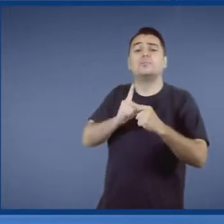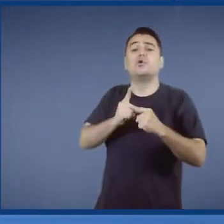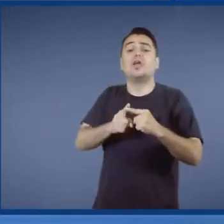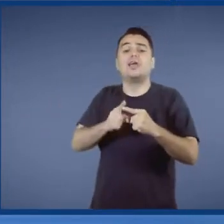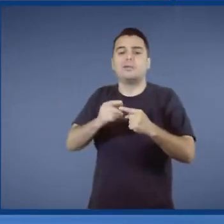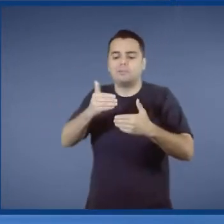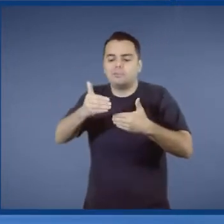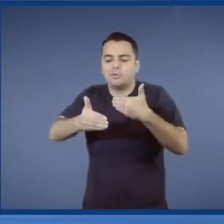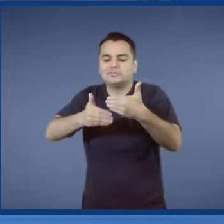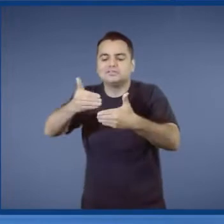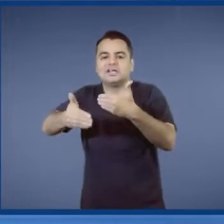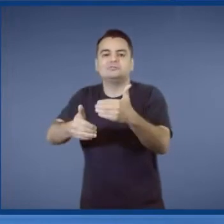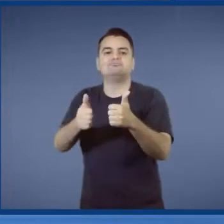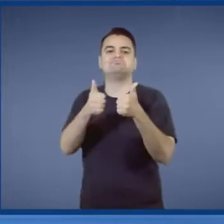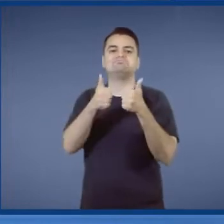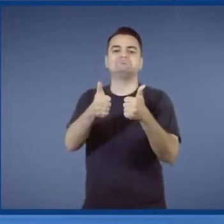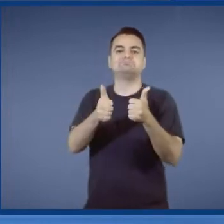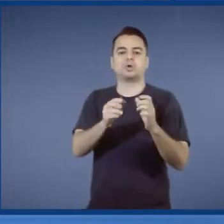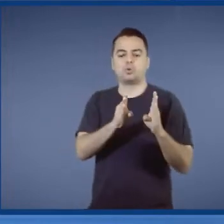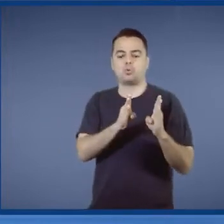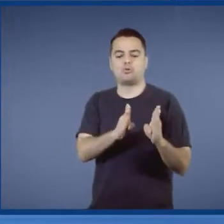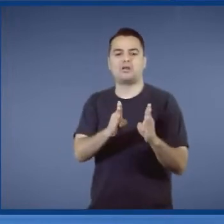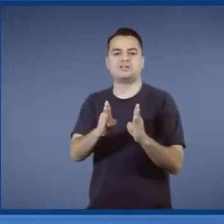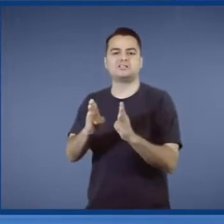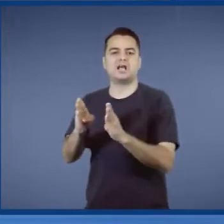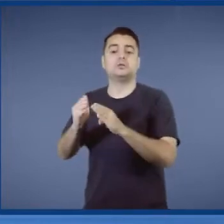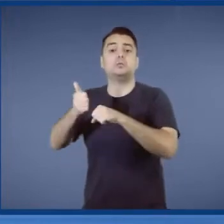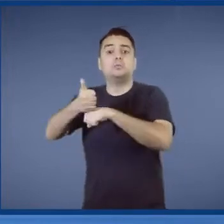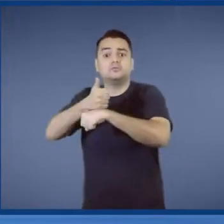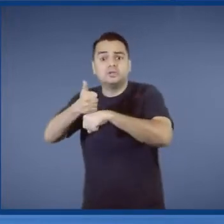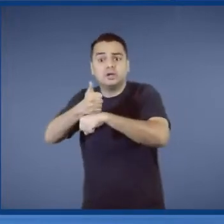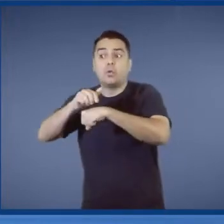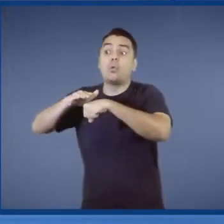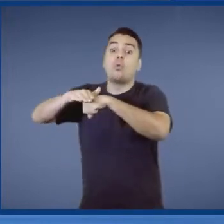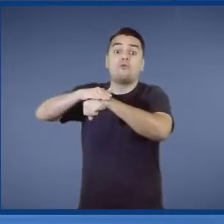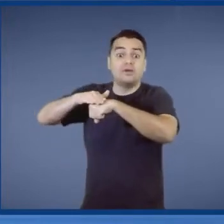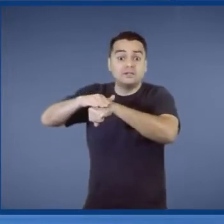conduzido. Foi conduzido com profissionalismo e com diálogo, com respeito.